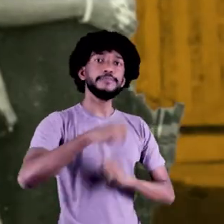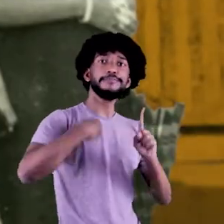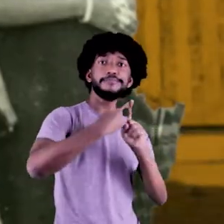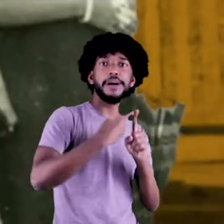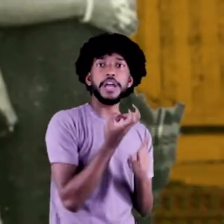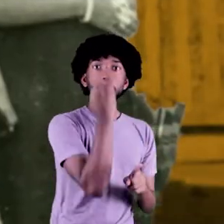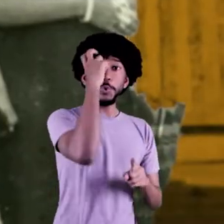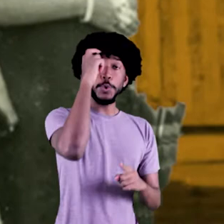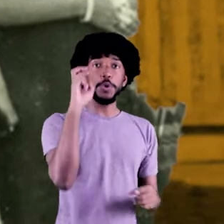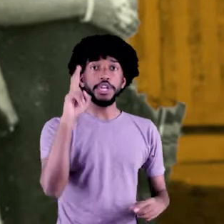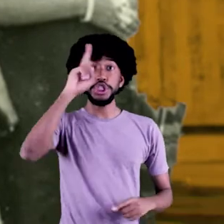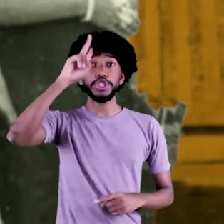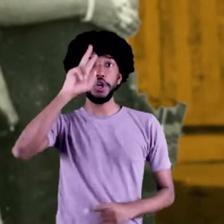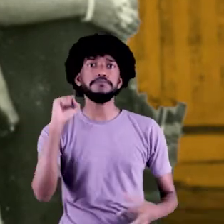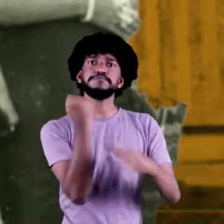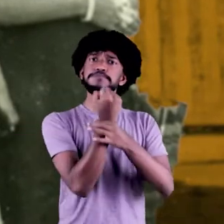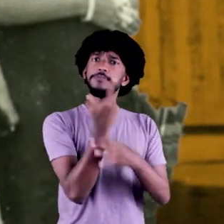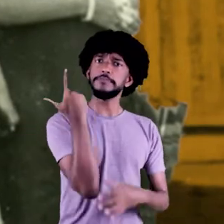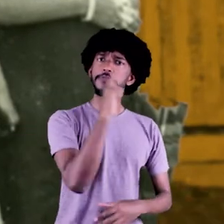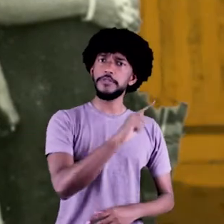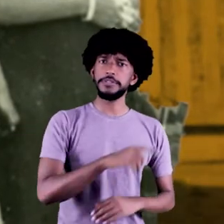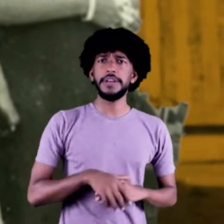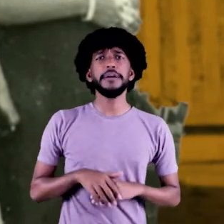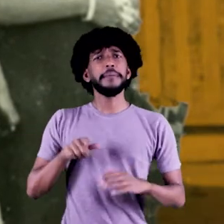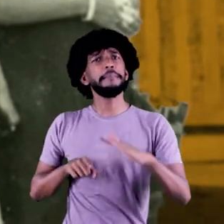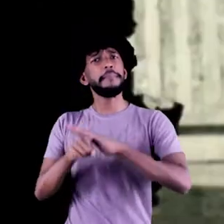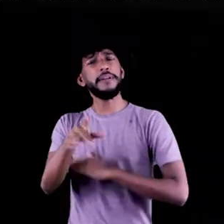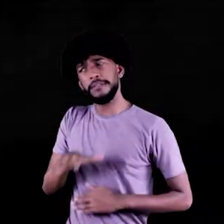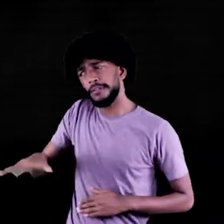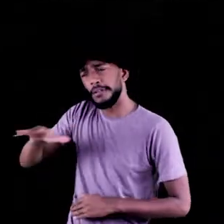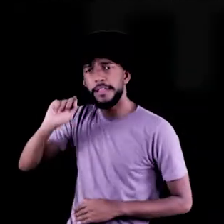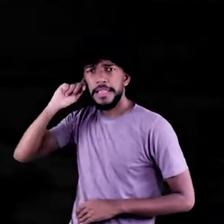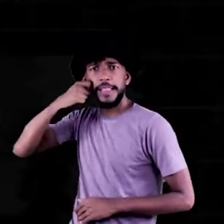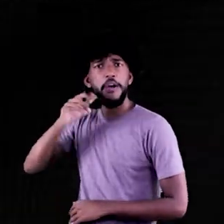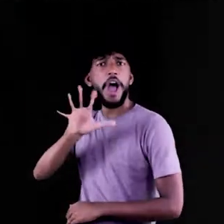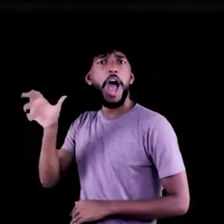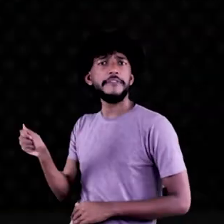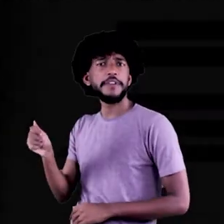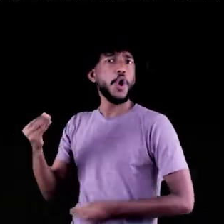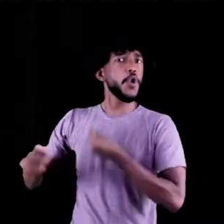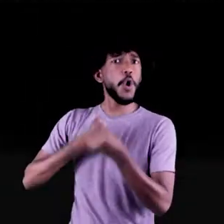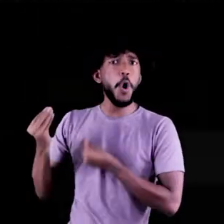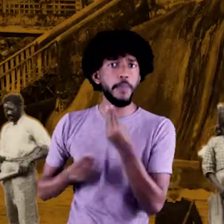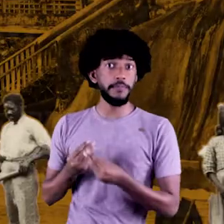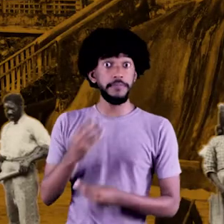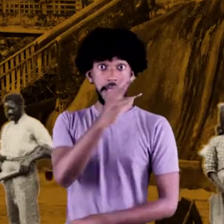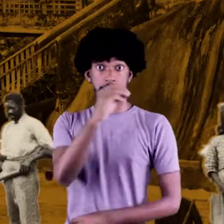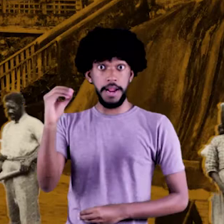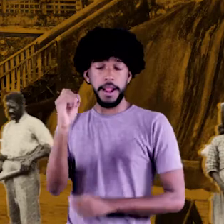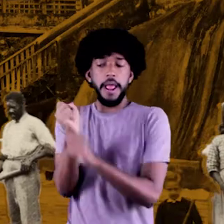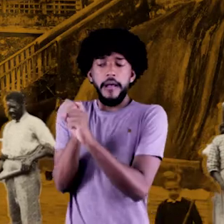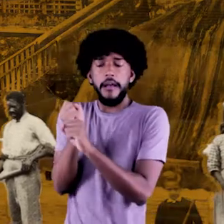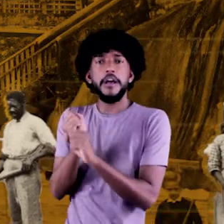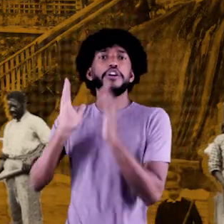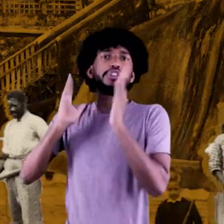podendo, inclusive, preservar sua cultura e sua história. E os negros africanos? Por 300 anos foram